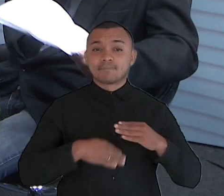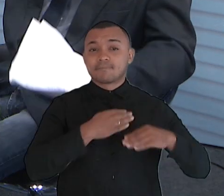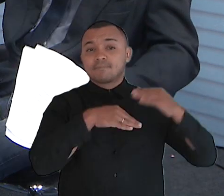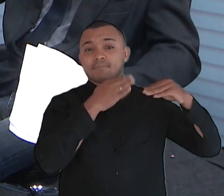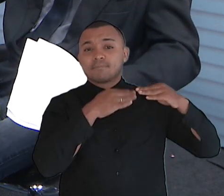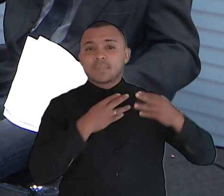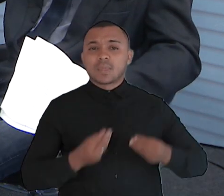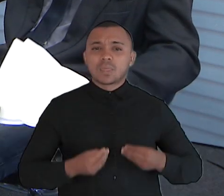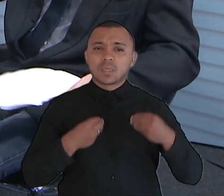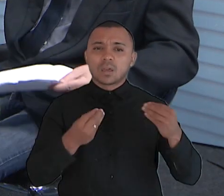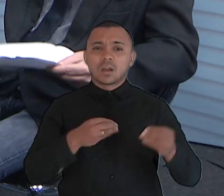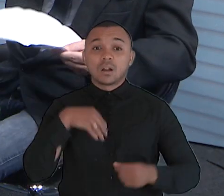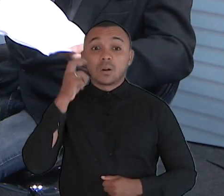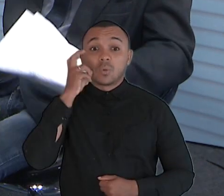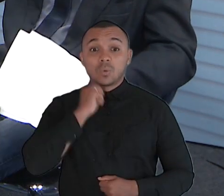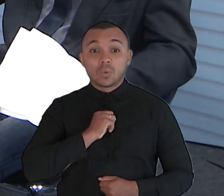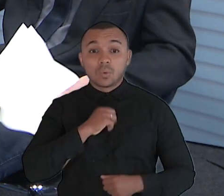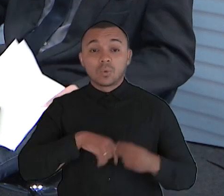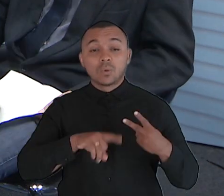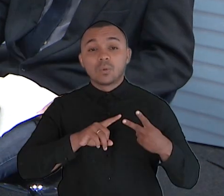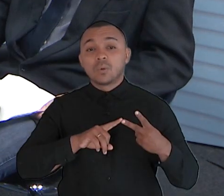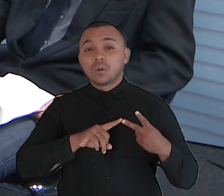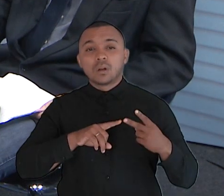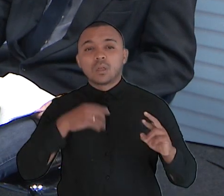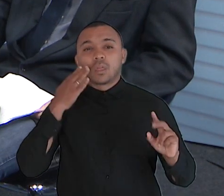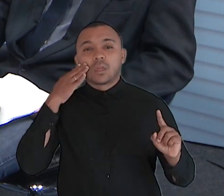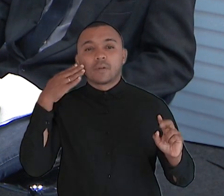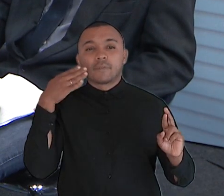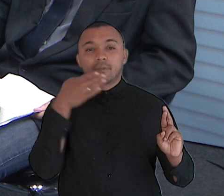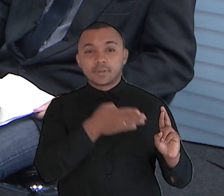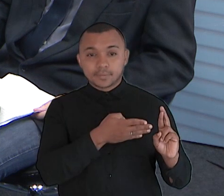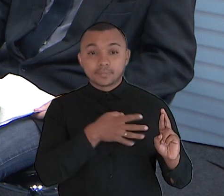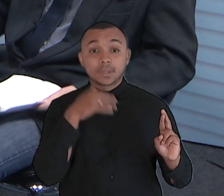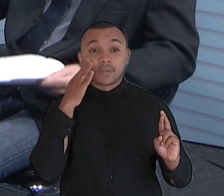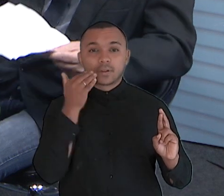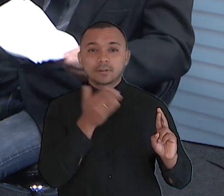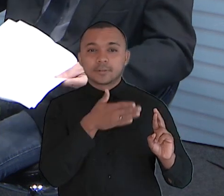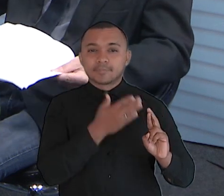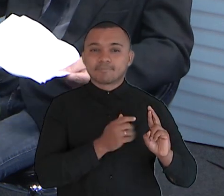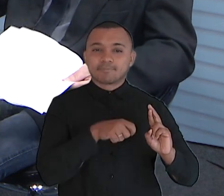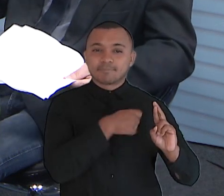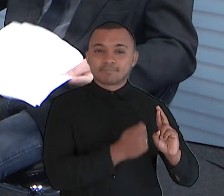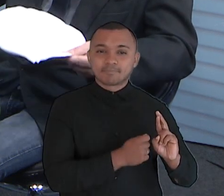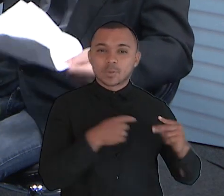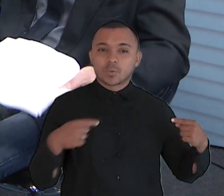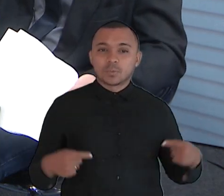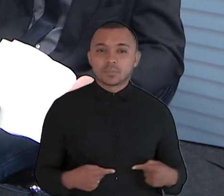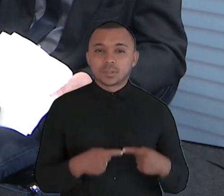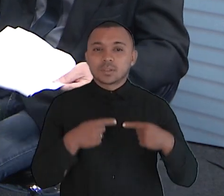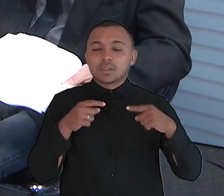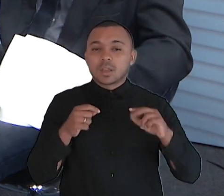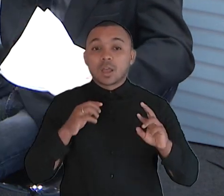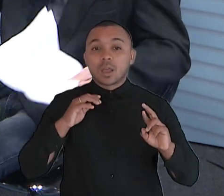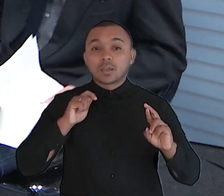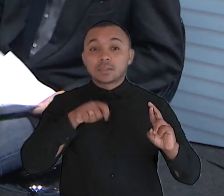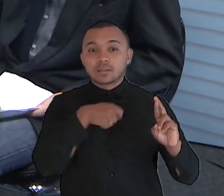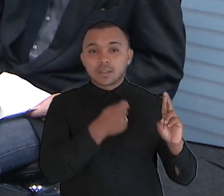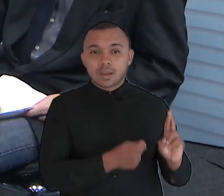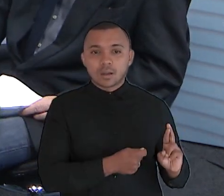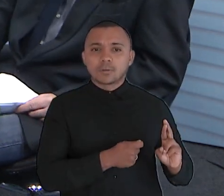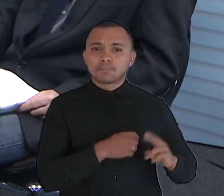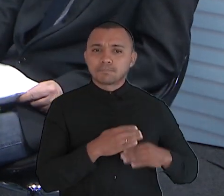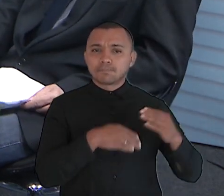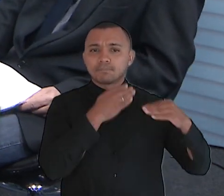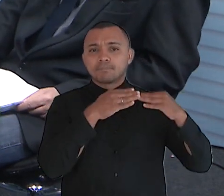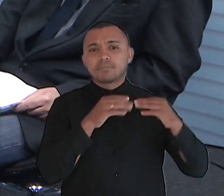empregando bem, uma cidade que é uma referência, não é de desenvolvimento econômico, etc., mas nós temos esse problema da